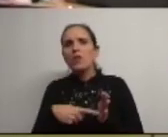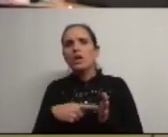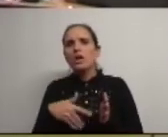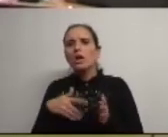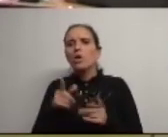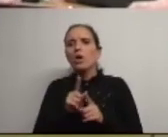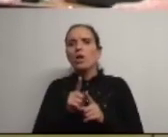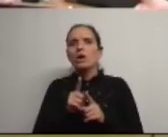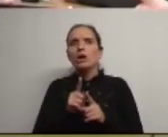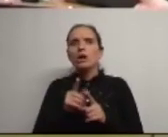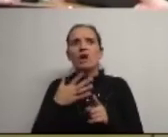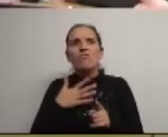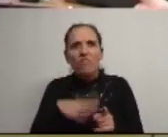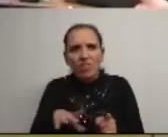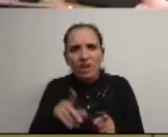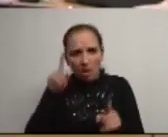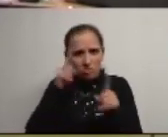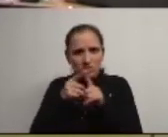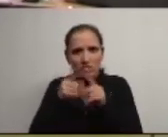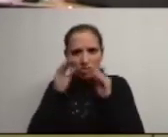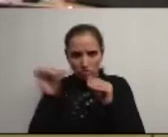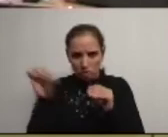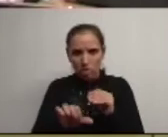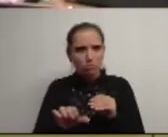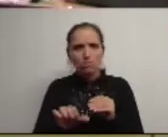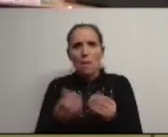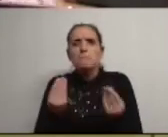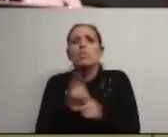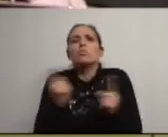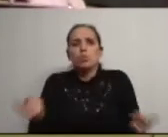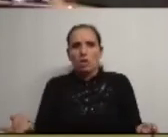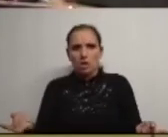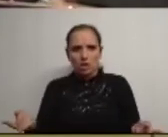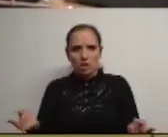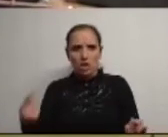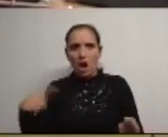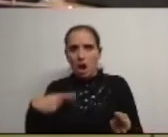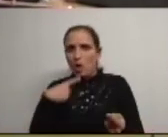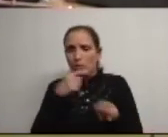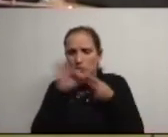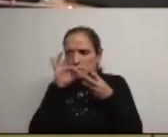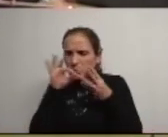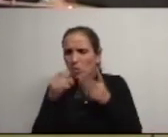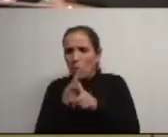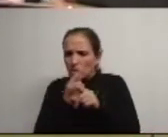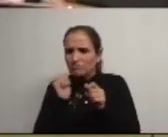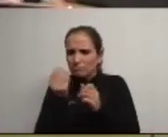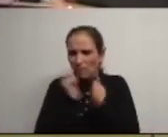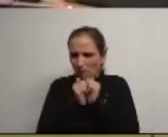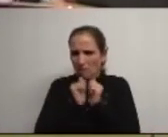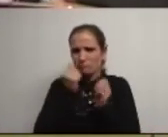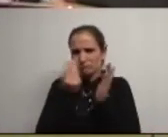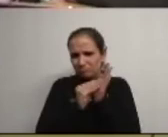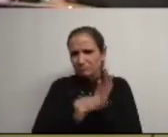queira uma pior educação então de que é que temos medo há aqui muitos pormenores burocráticos para resolver